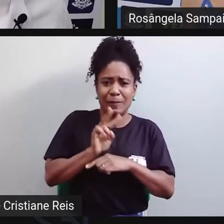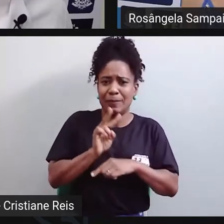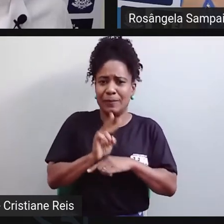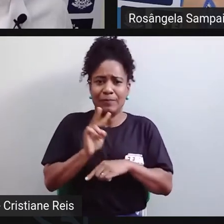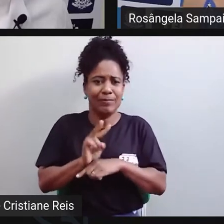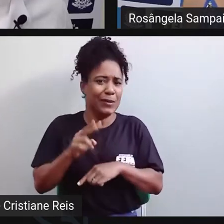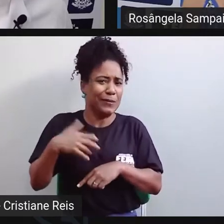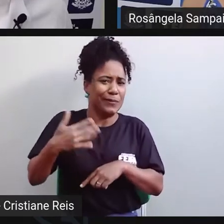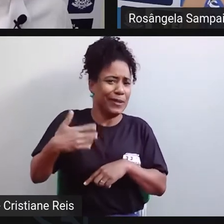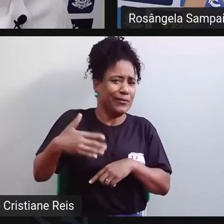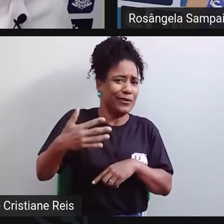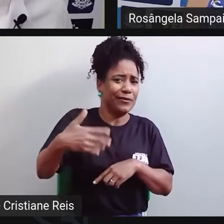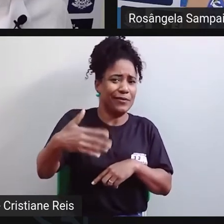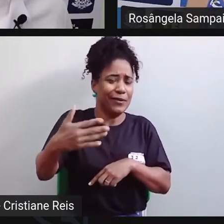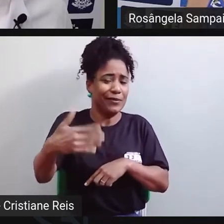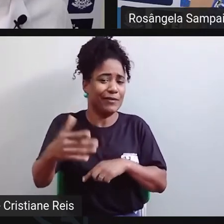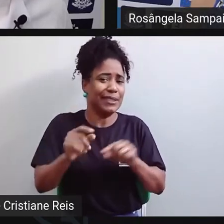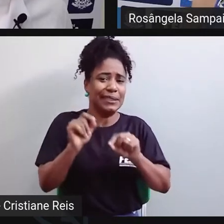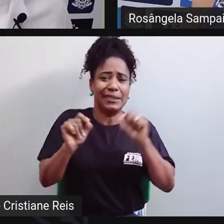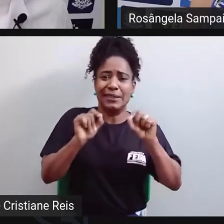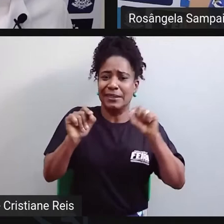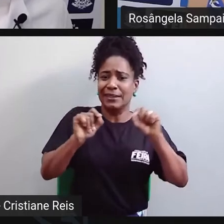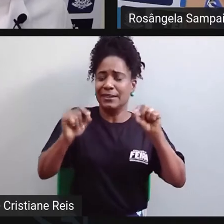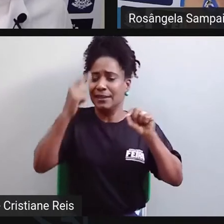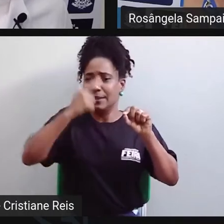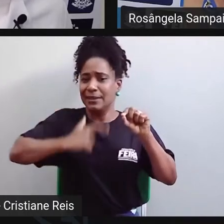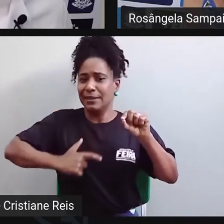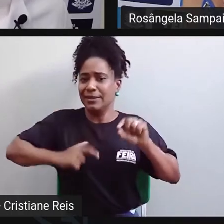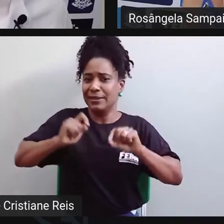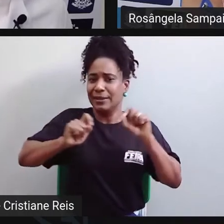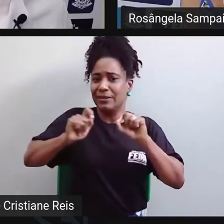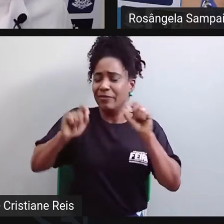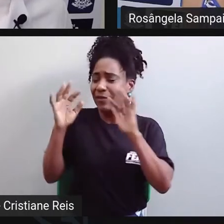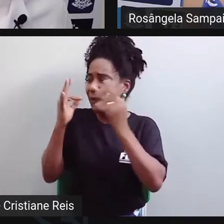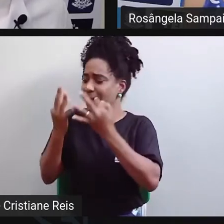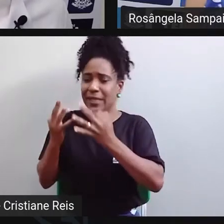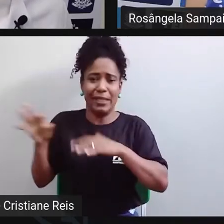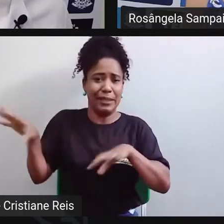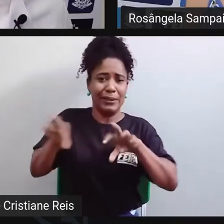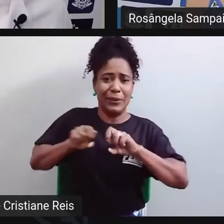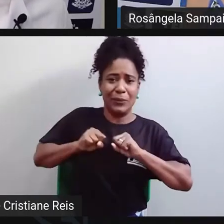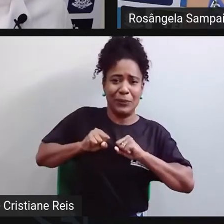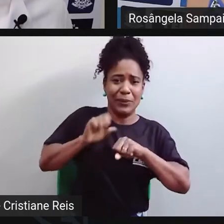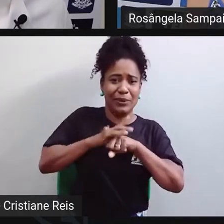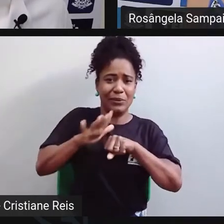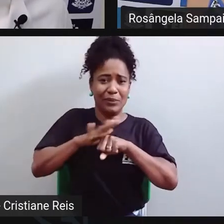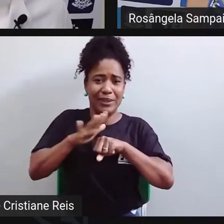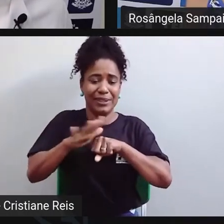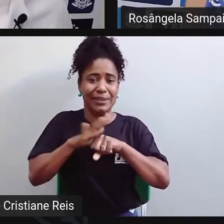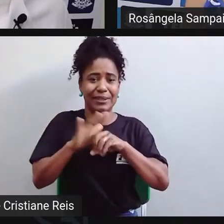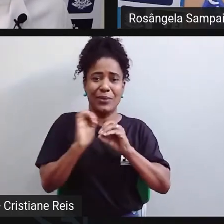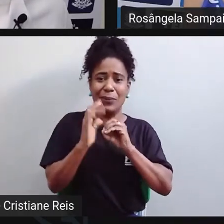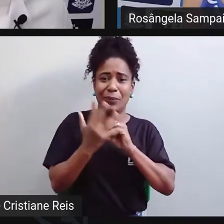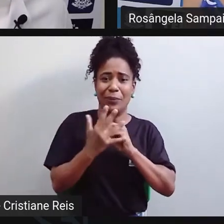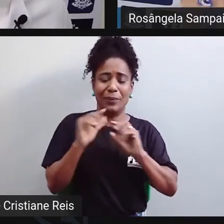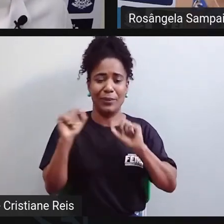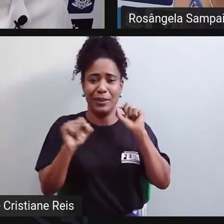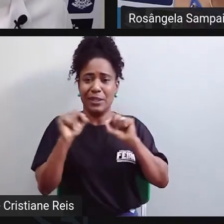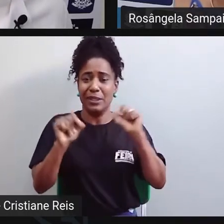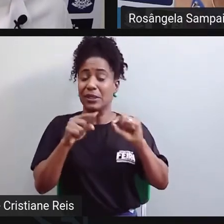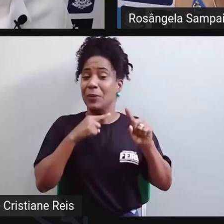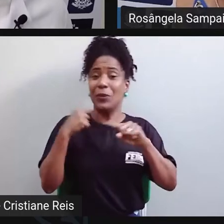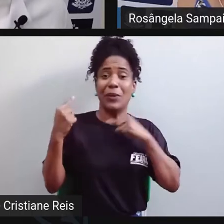acontecer com cada um de nós? O que é que vai acontecer com nossos familiares? Será que nós vamos ser infectados? Vamos